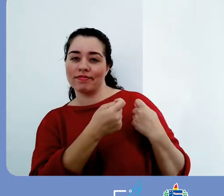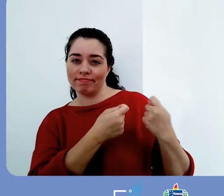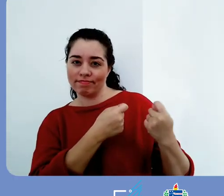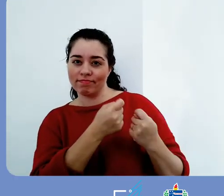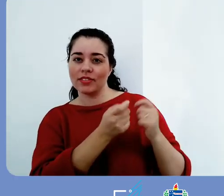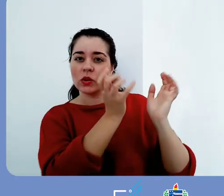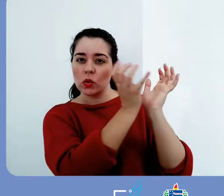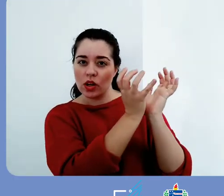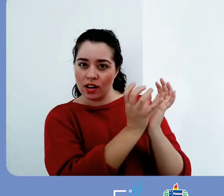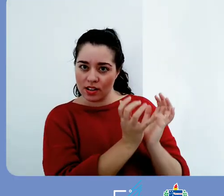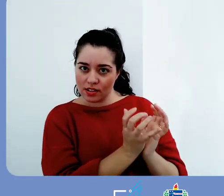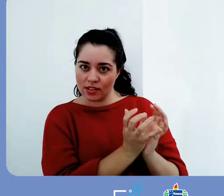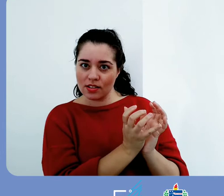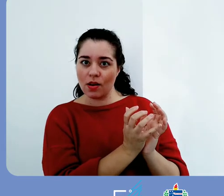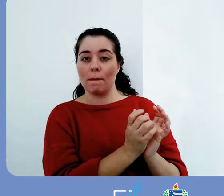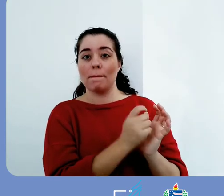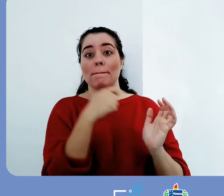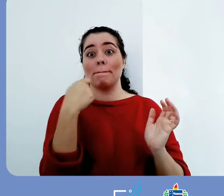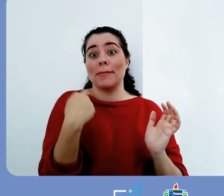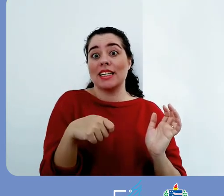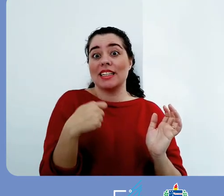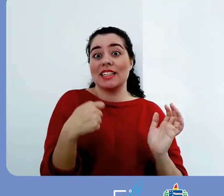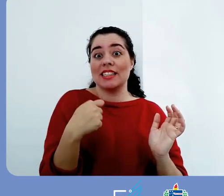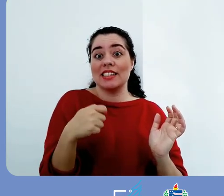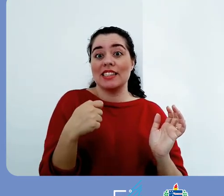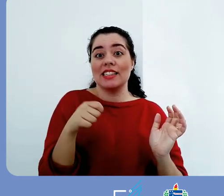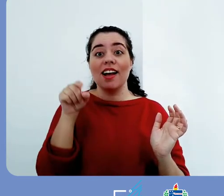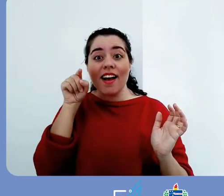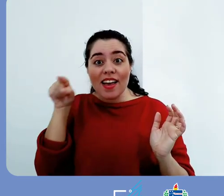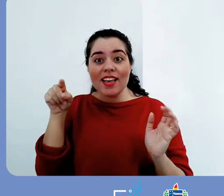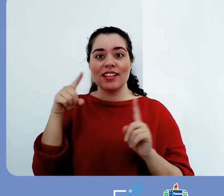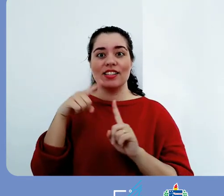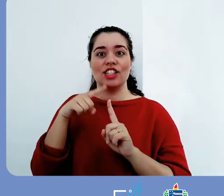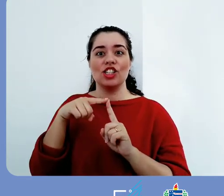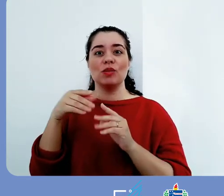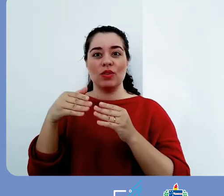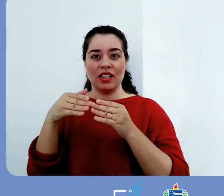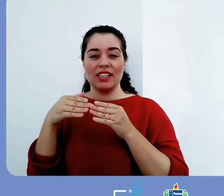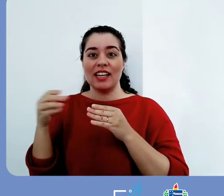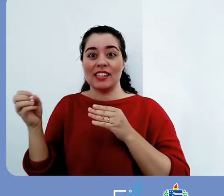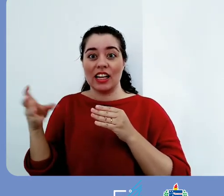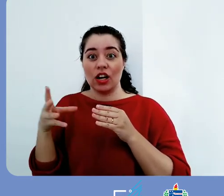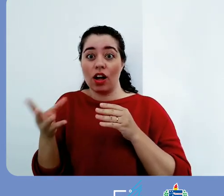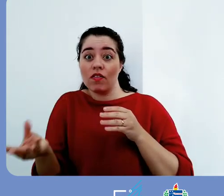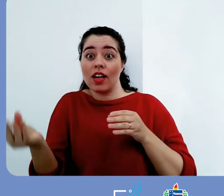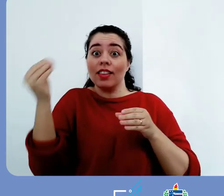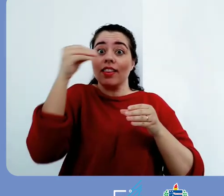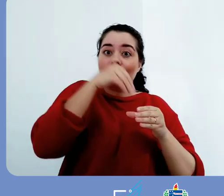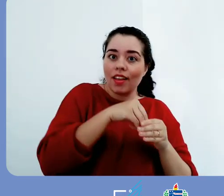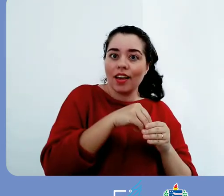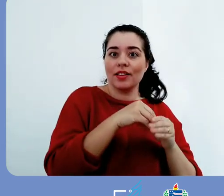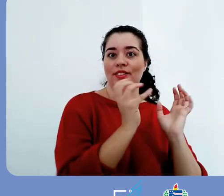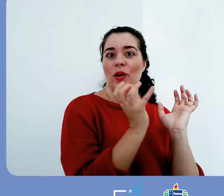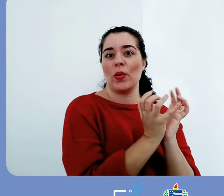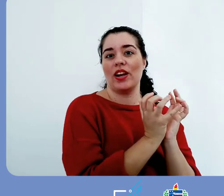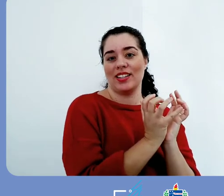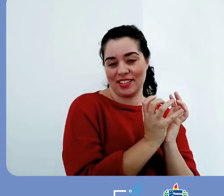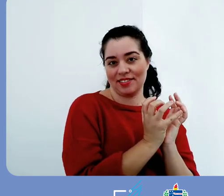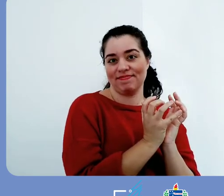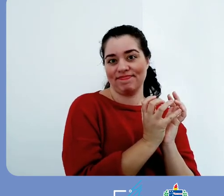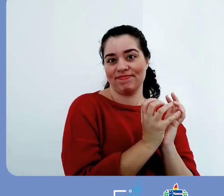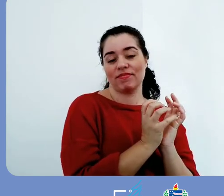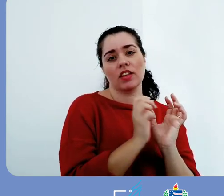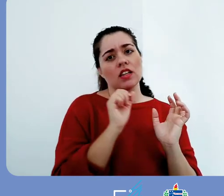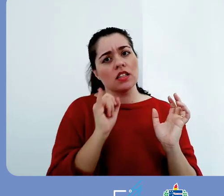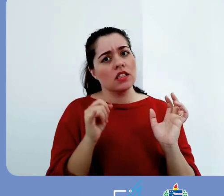vai ficar o padrão instituído pelo repositório institucional. O administrador de cada comunidade ou coleção, ele será responsável por